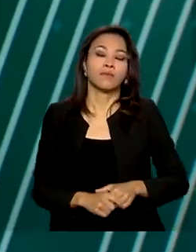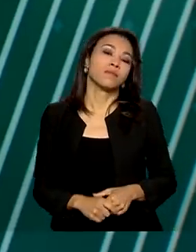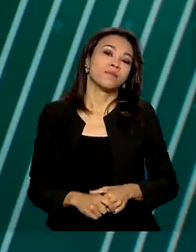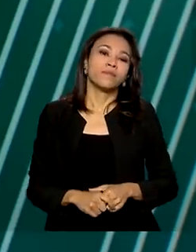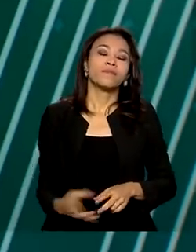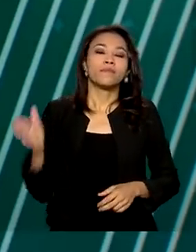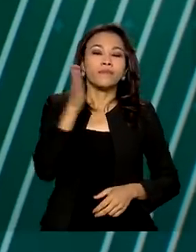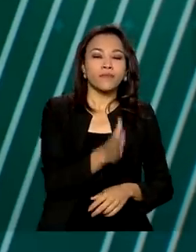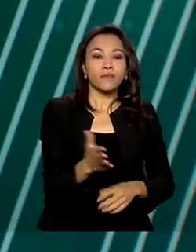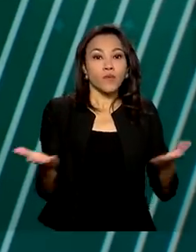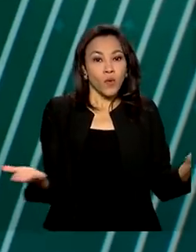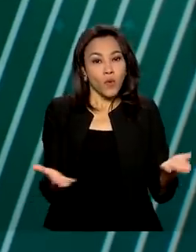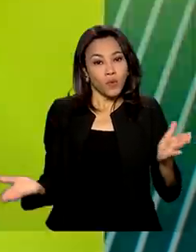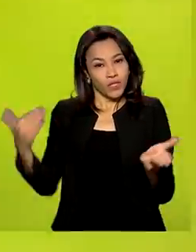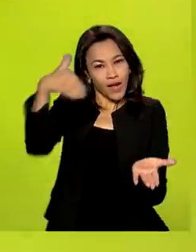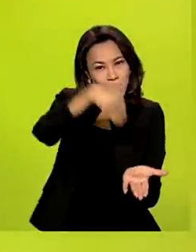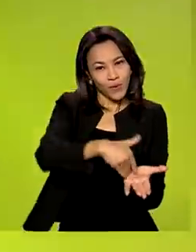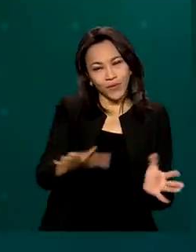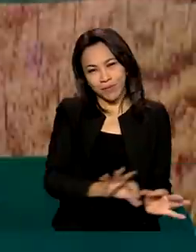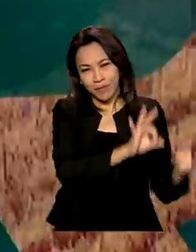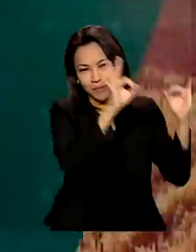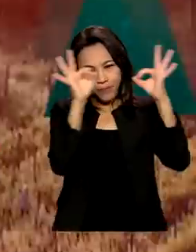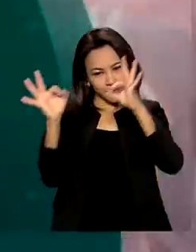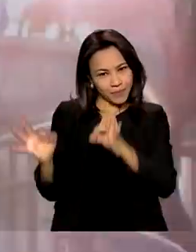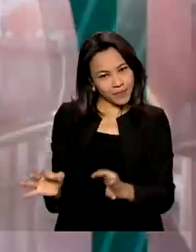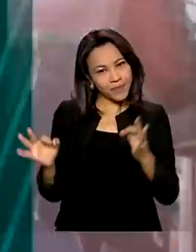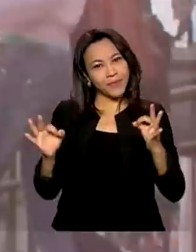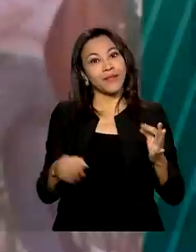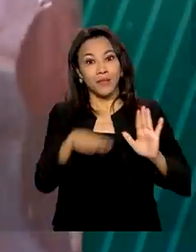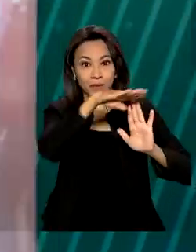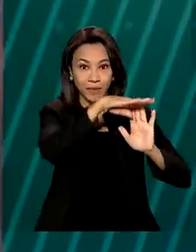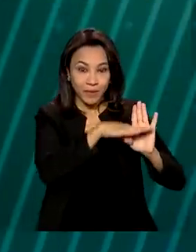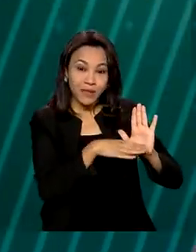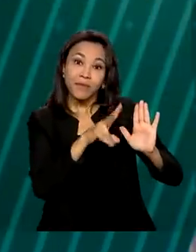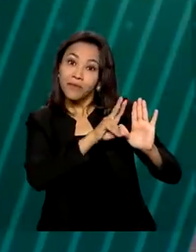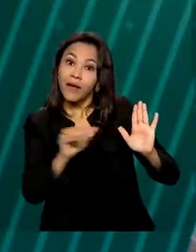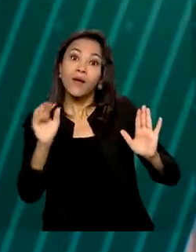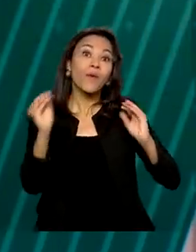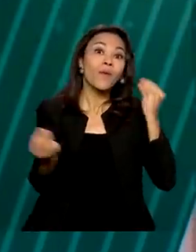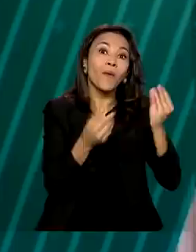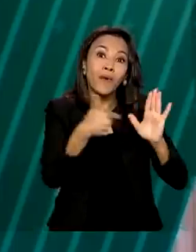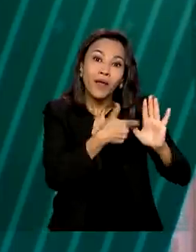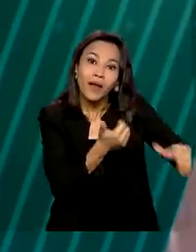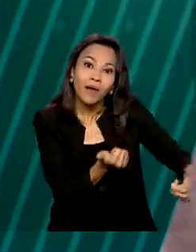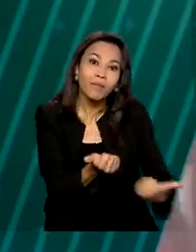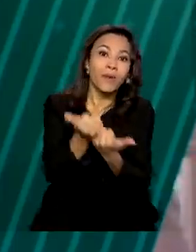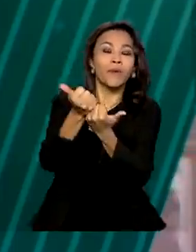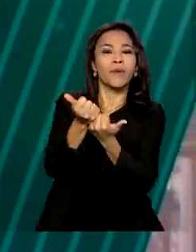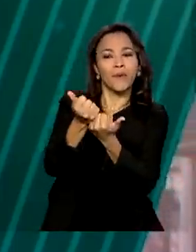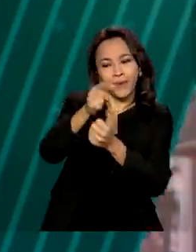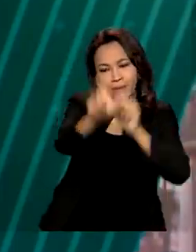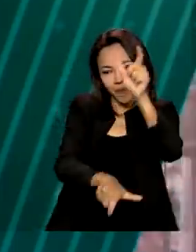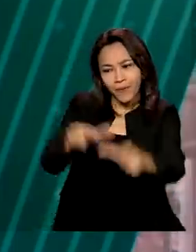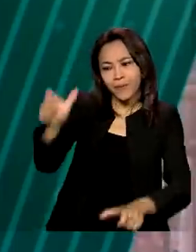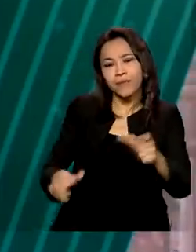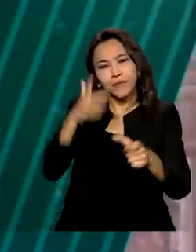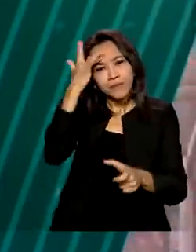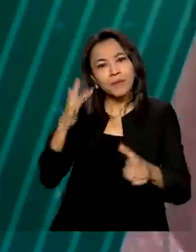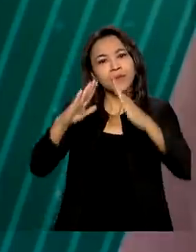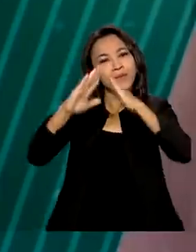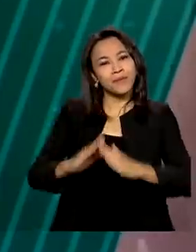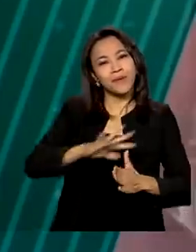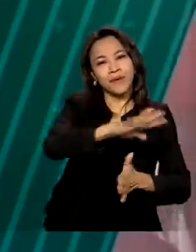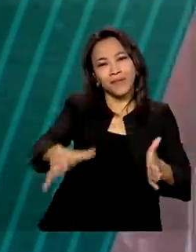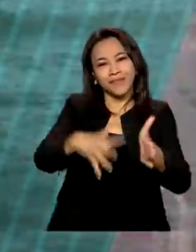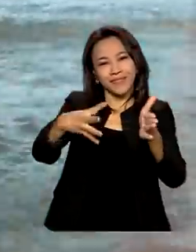Hoje, na última reportagem da série Calha Norte, você vai conferir como o programa deu apoio à população amazônica durante